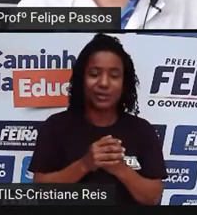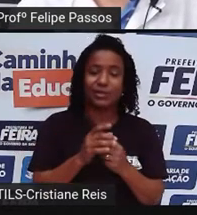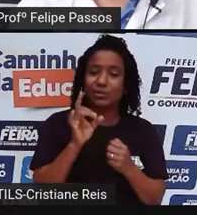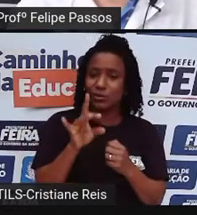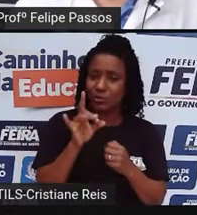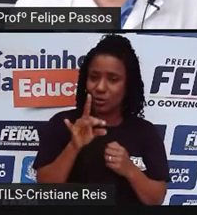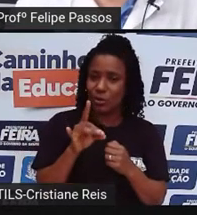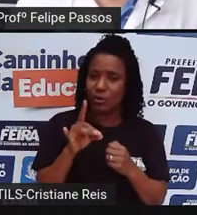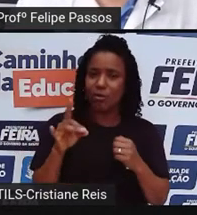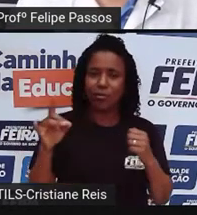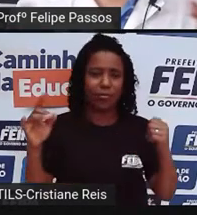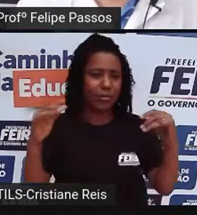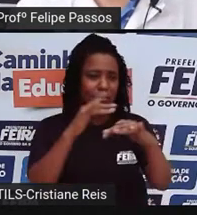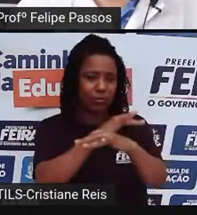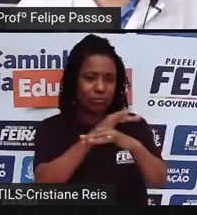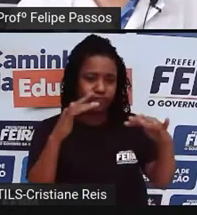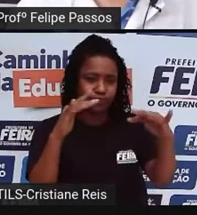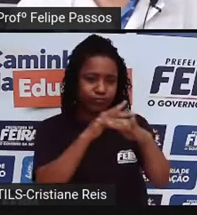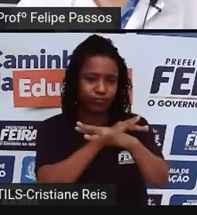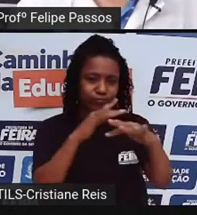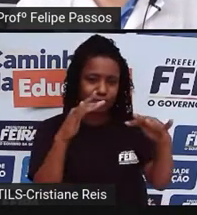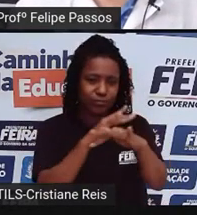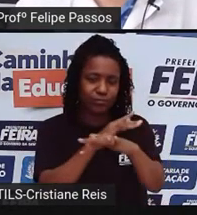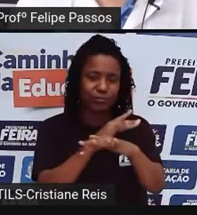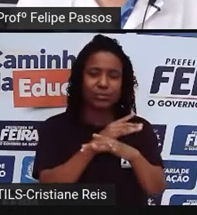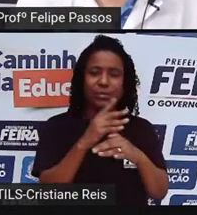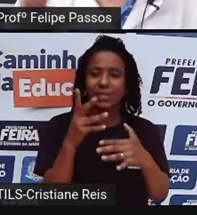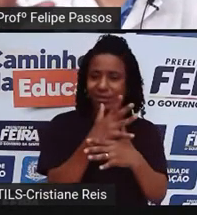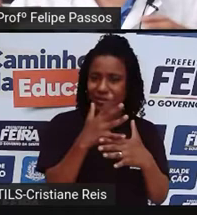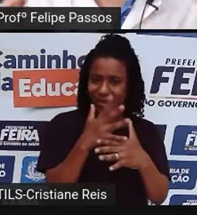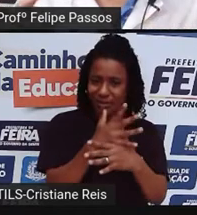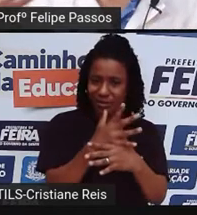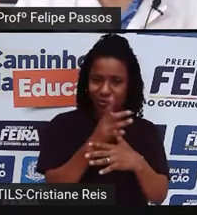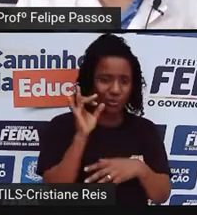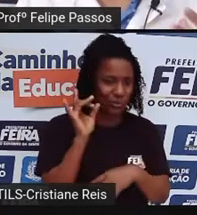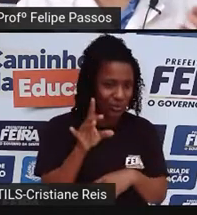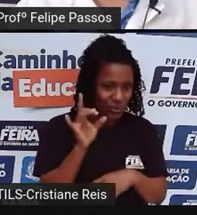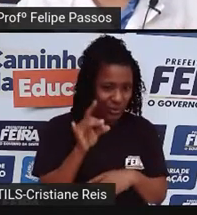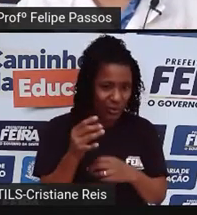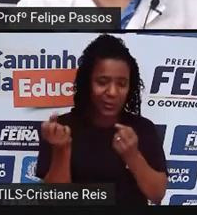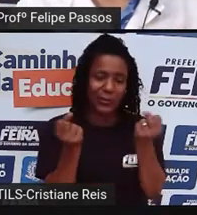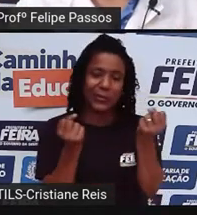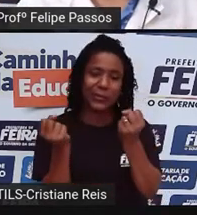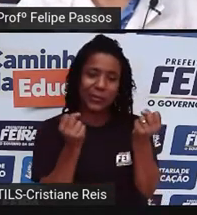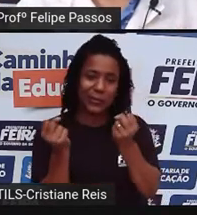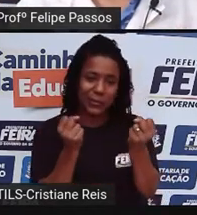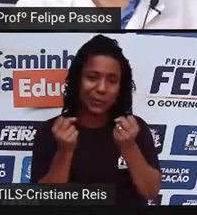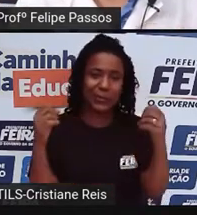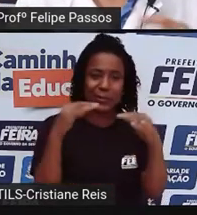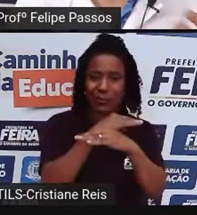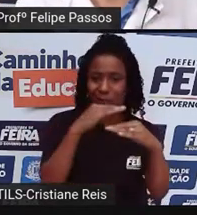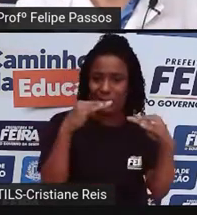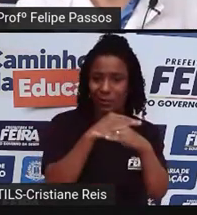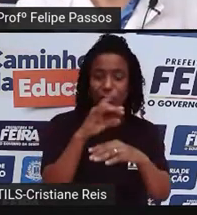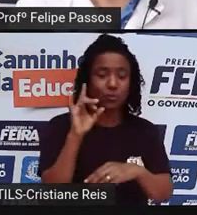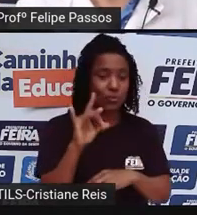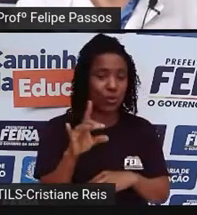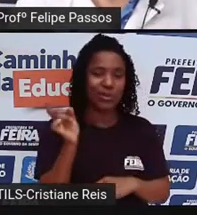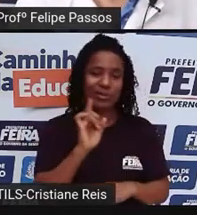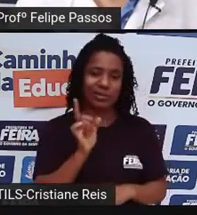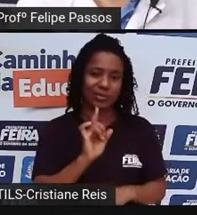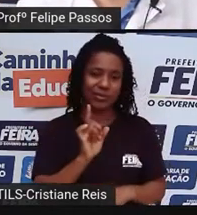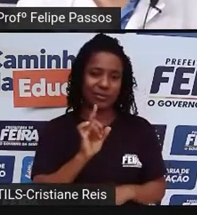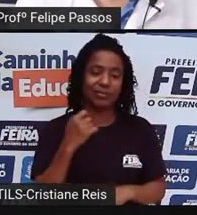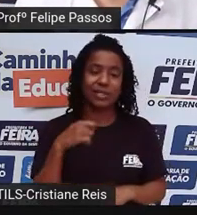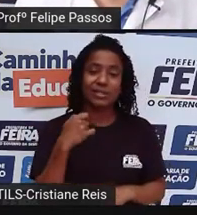simples, não. é uma questão múltipla, percebe? Onde a gente vai ligar várias áreas do conhecimento, vários conhecimentos,